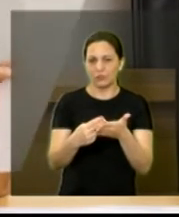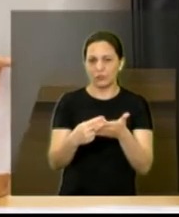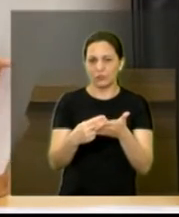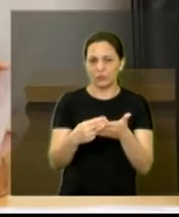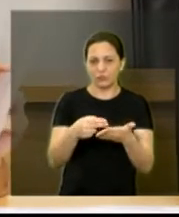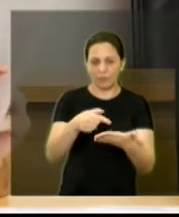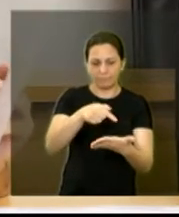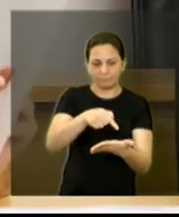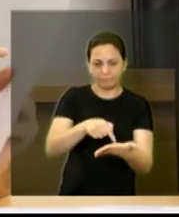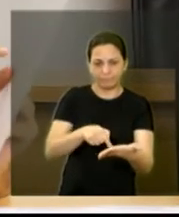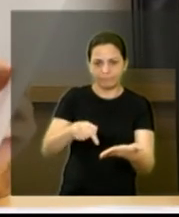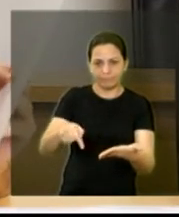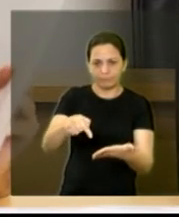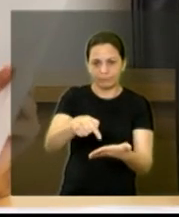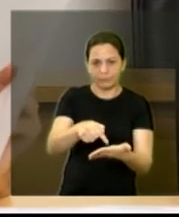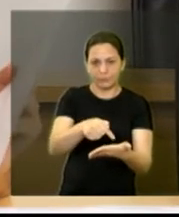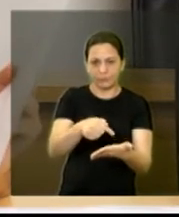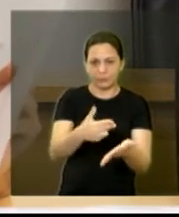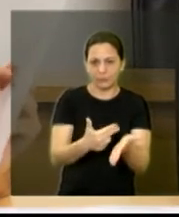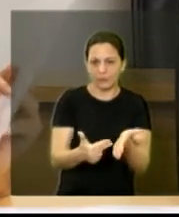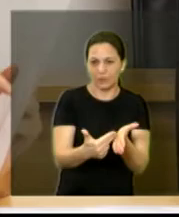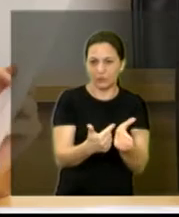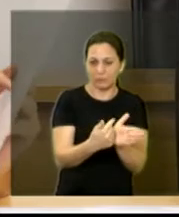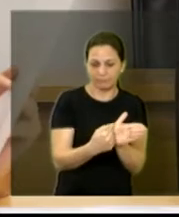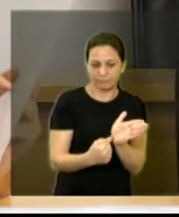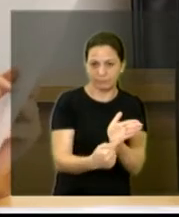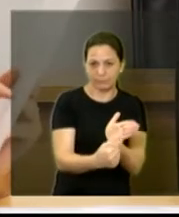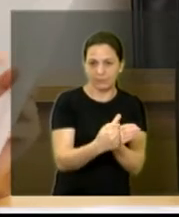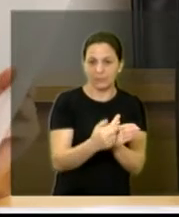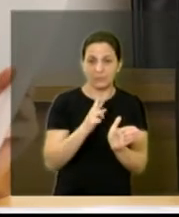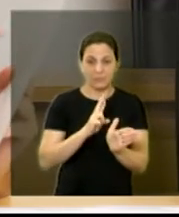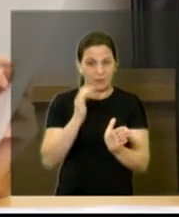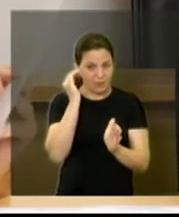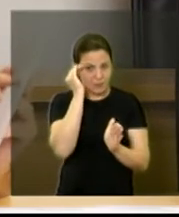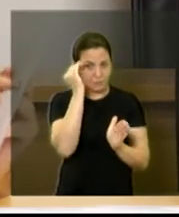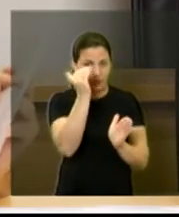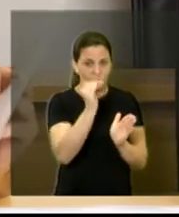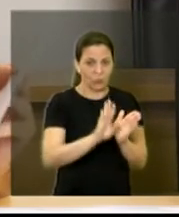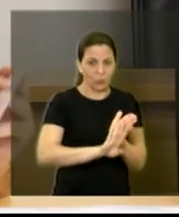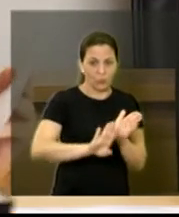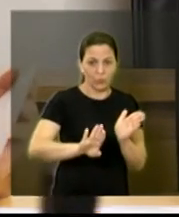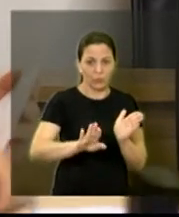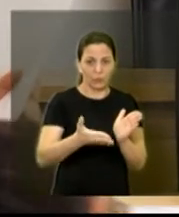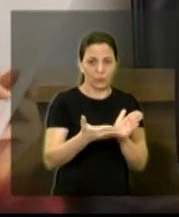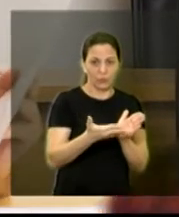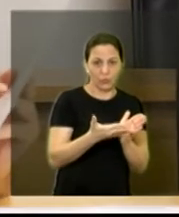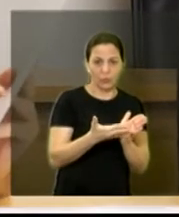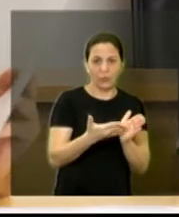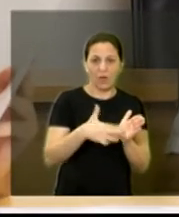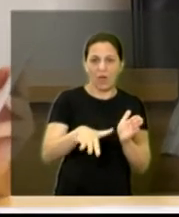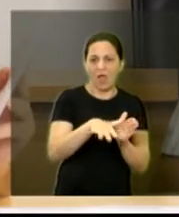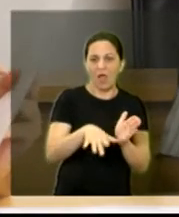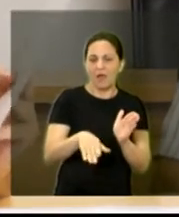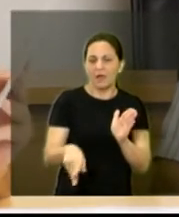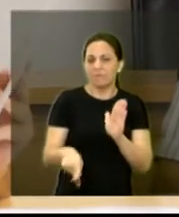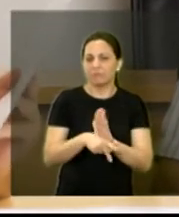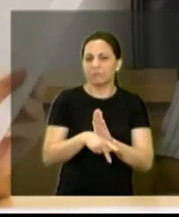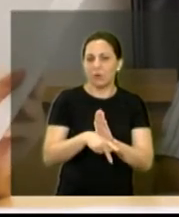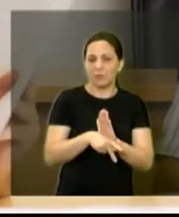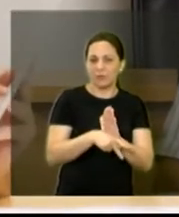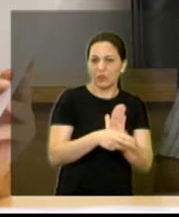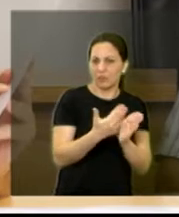ouviu falar isso se for respeitado o recuo se for respeitado a área de ocupação